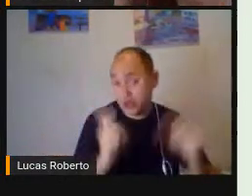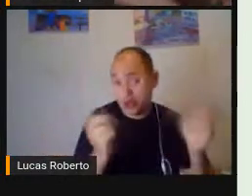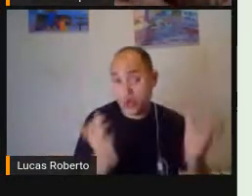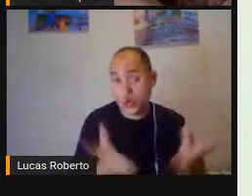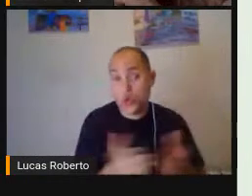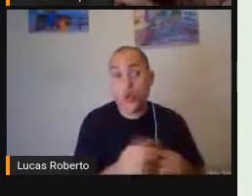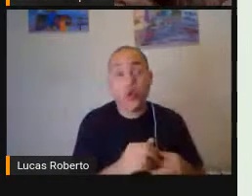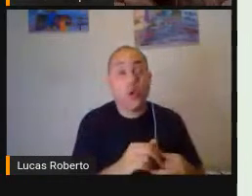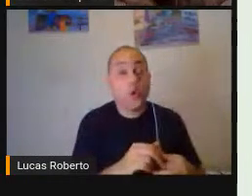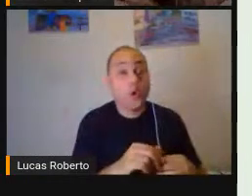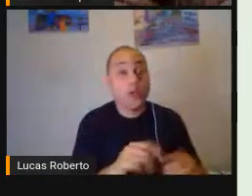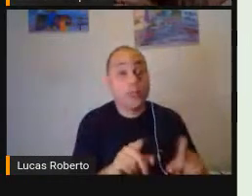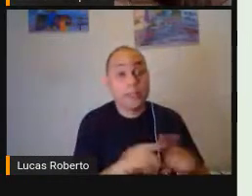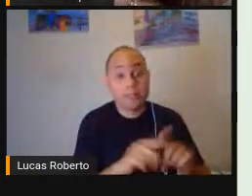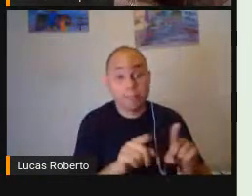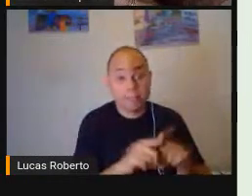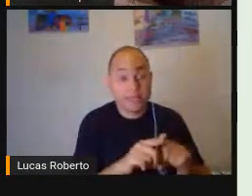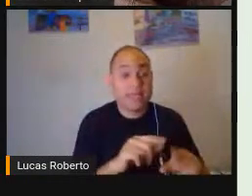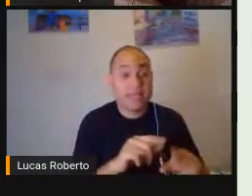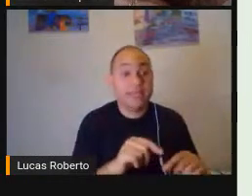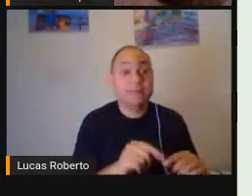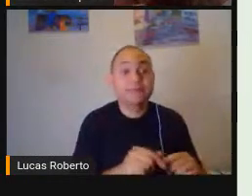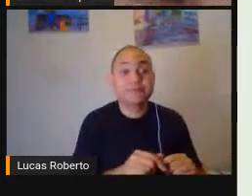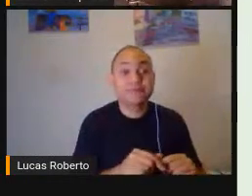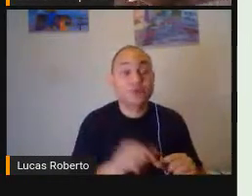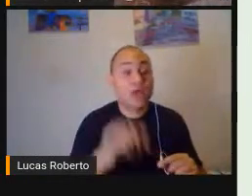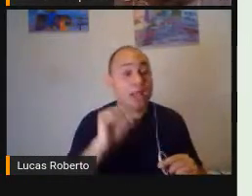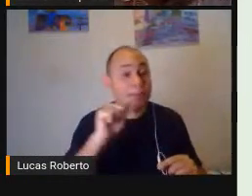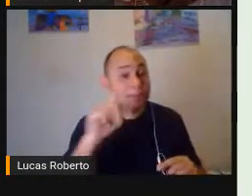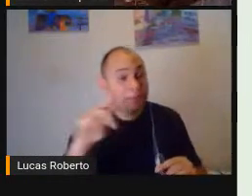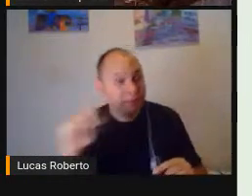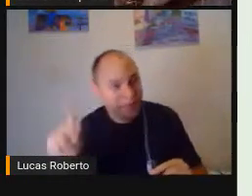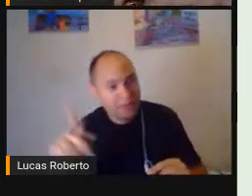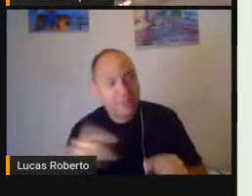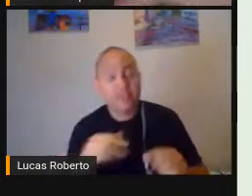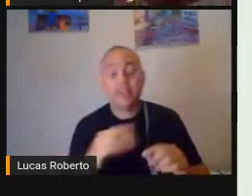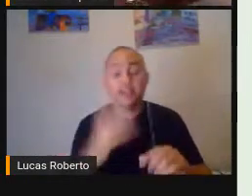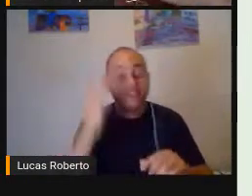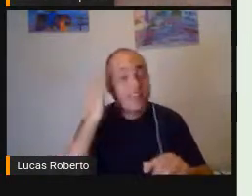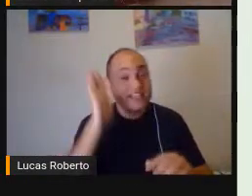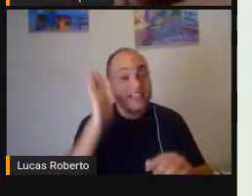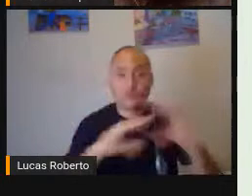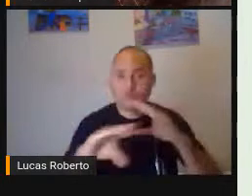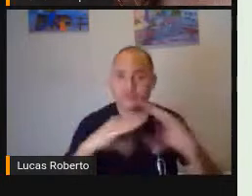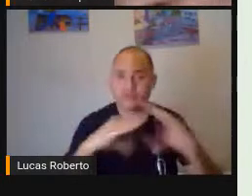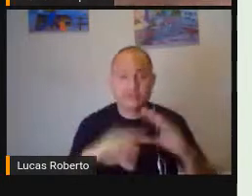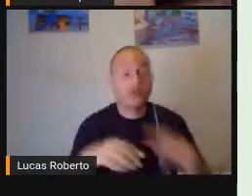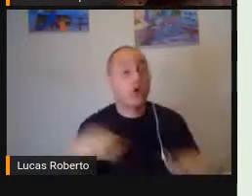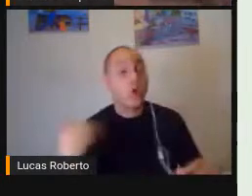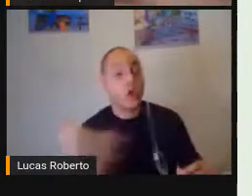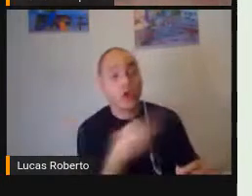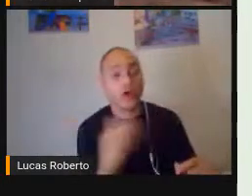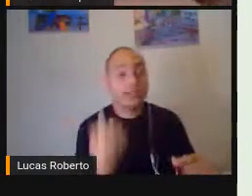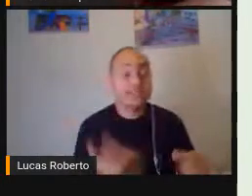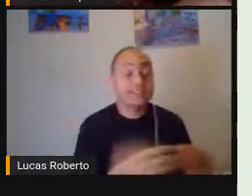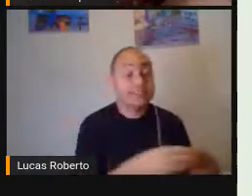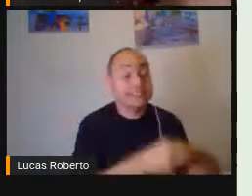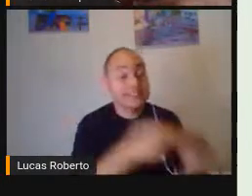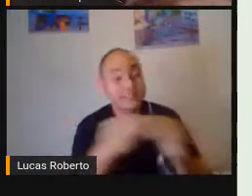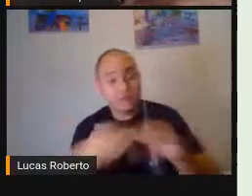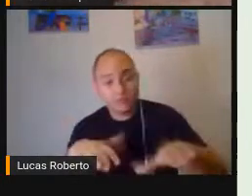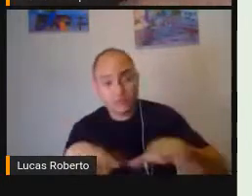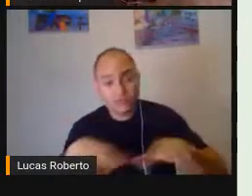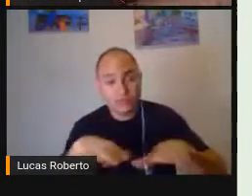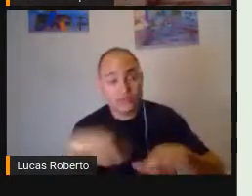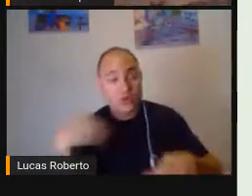Para facilitar A comunicação Deles Então a gente Traz esses movimentos E a gente Pensa nesse movimento Na